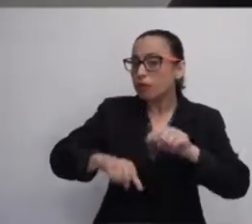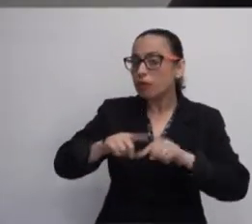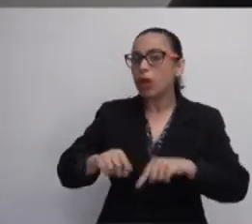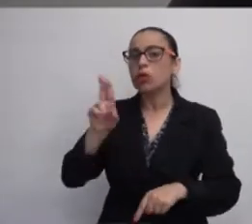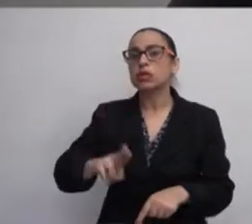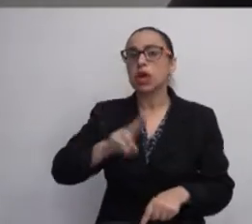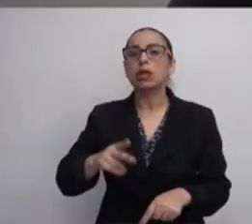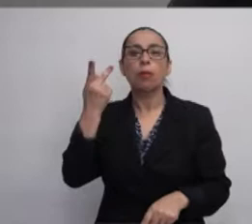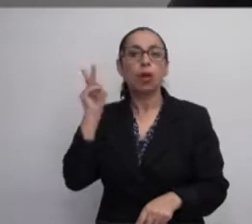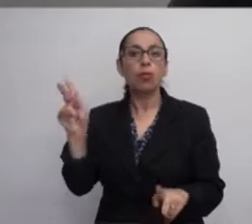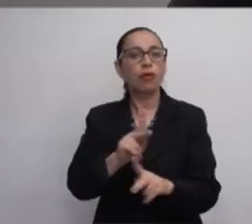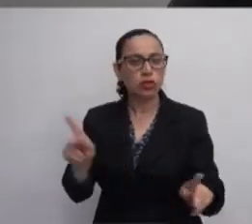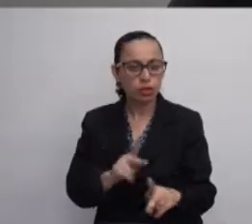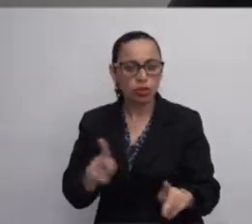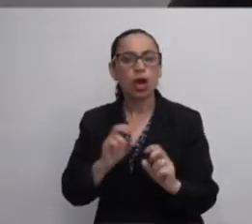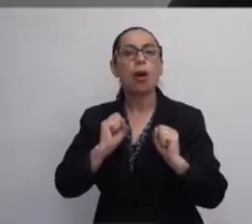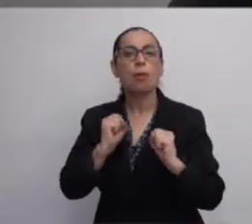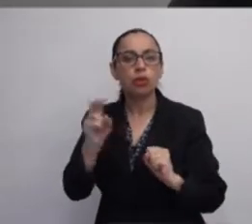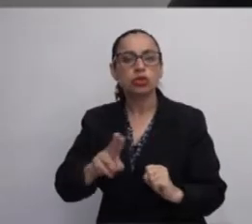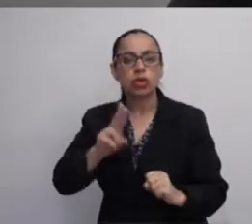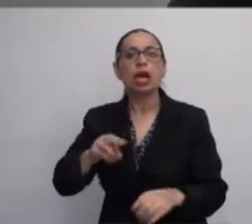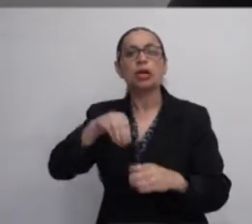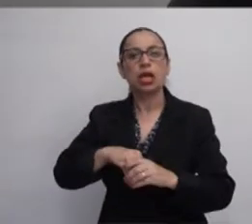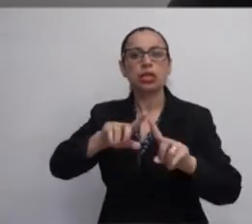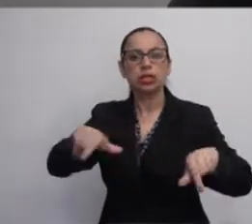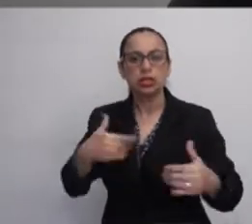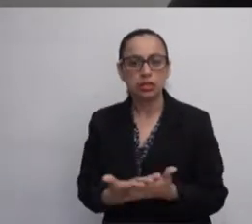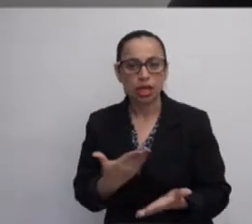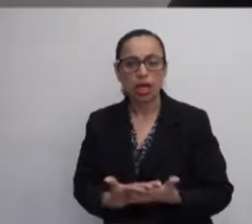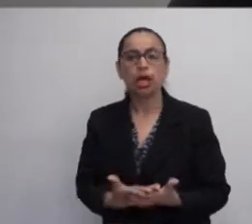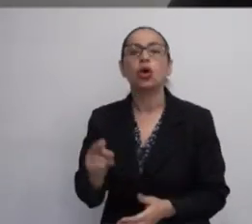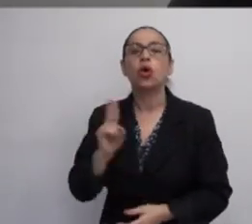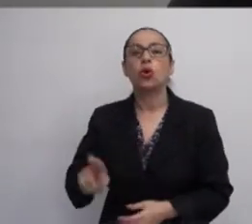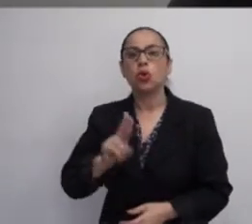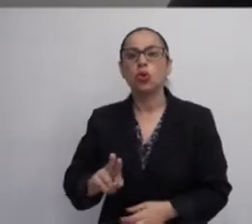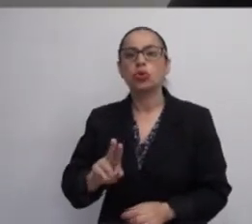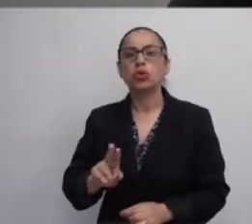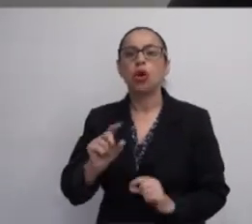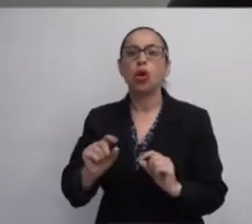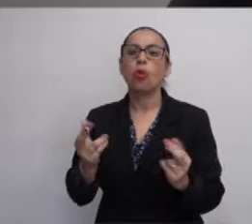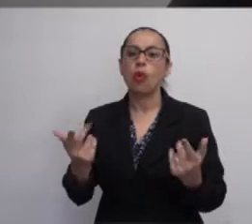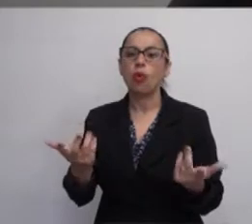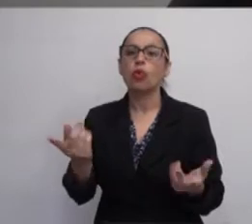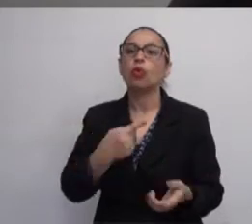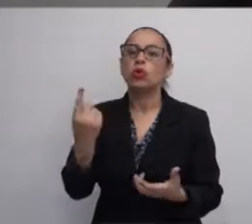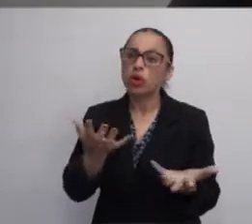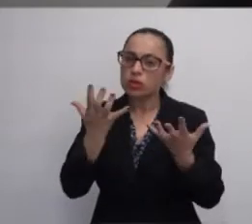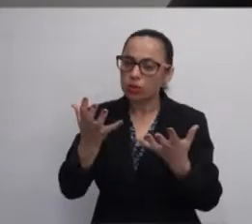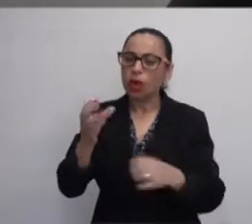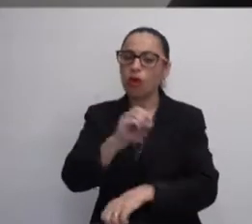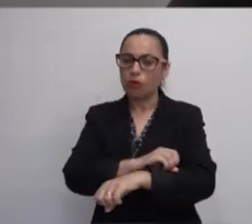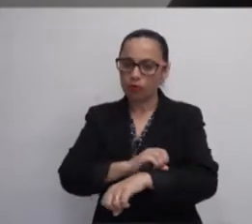pela professora, que ela pode usar na sua sala, realizar como nós pretendíamos, pretendíamos na nossa